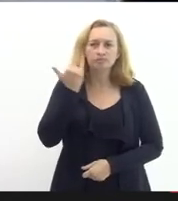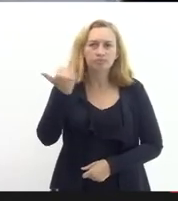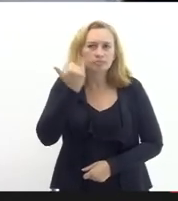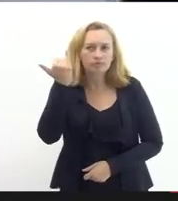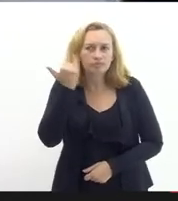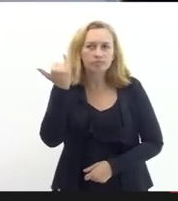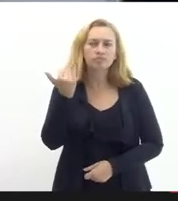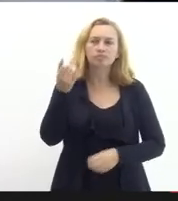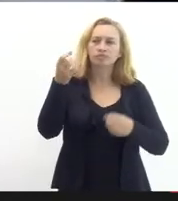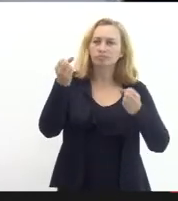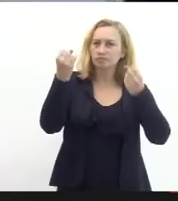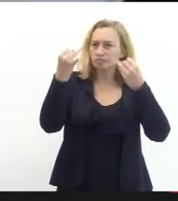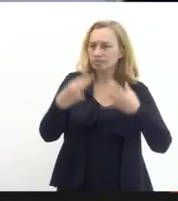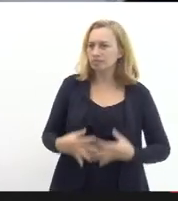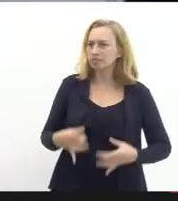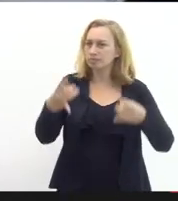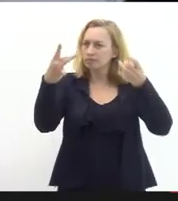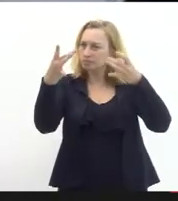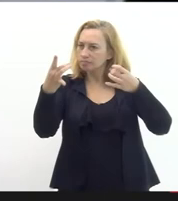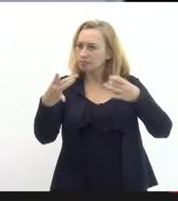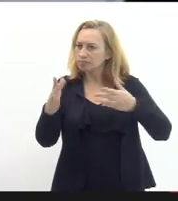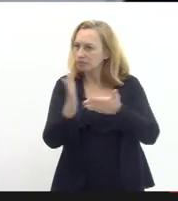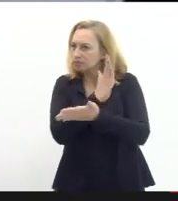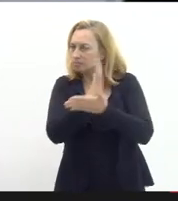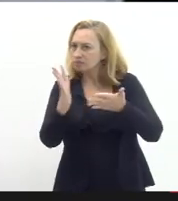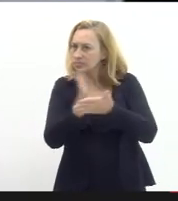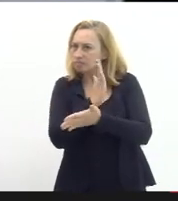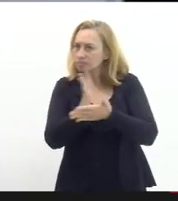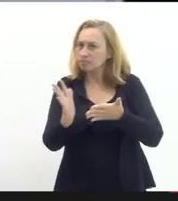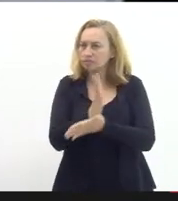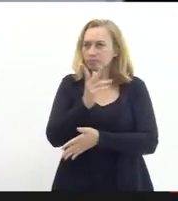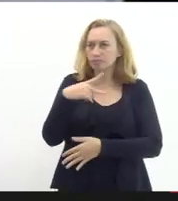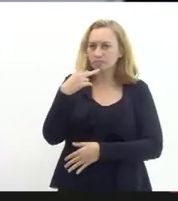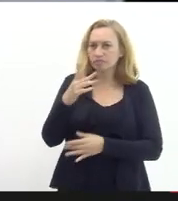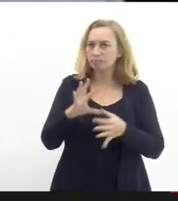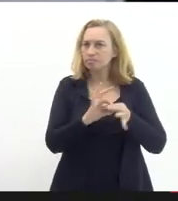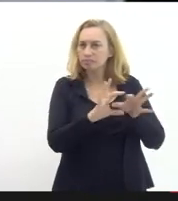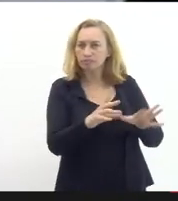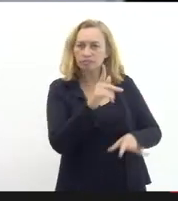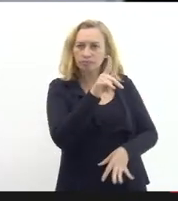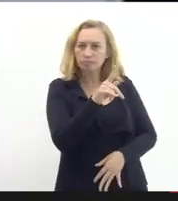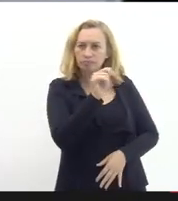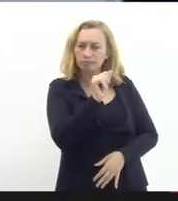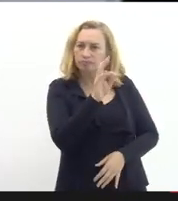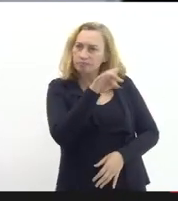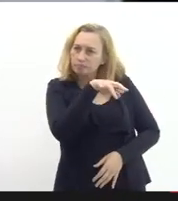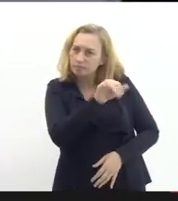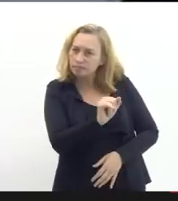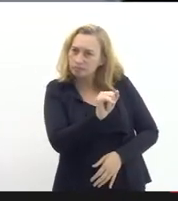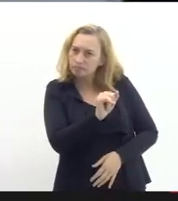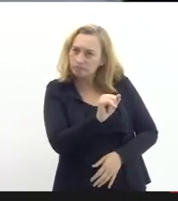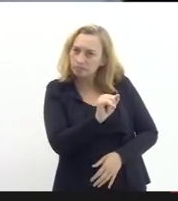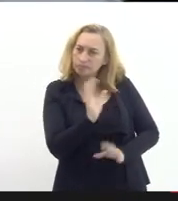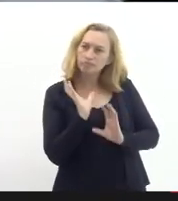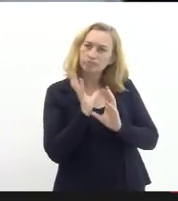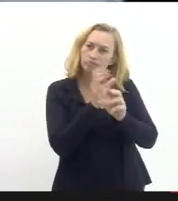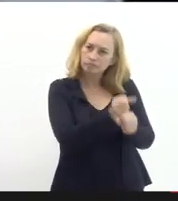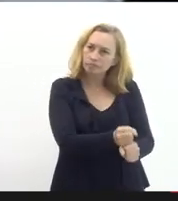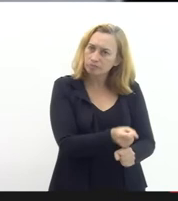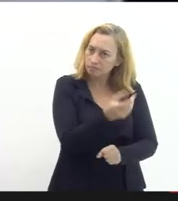alguns pontos aqui que foram levantados vou passar a palavra para a Patrícia que fez um resumo aqui